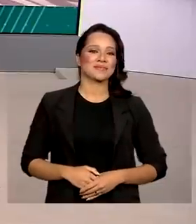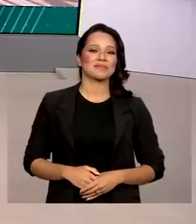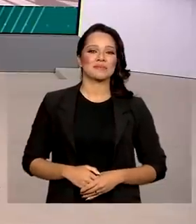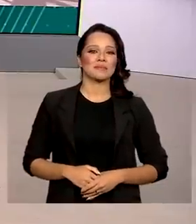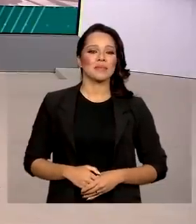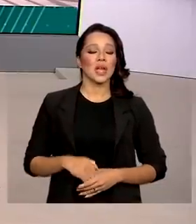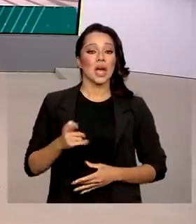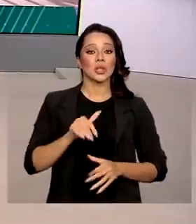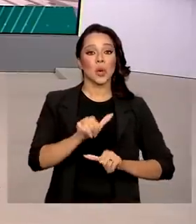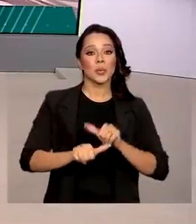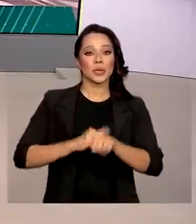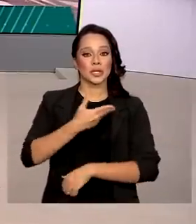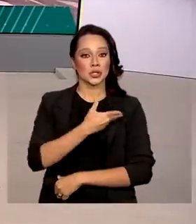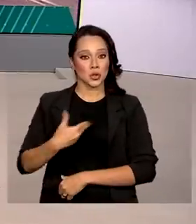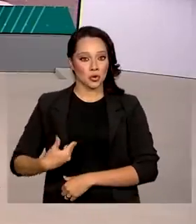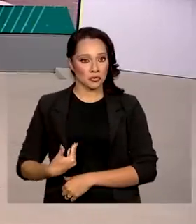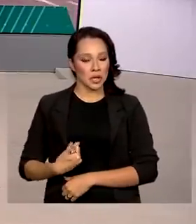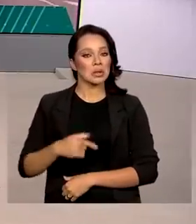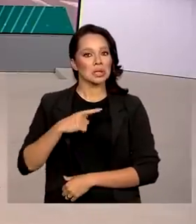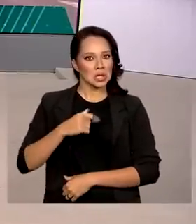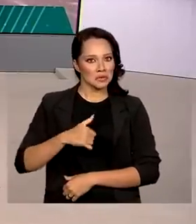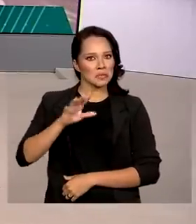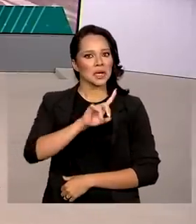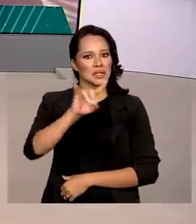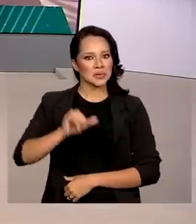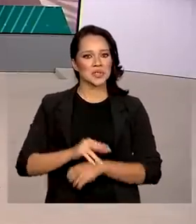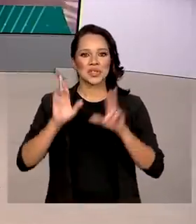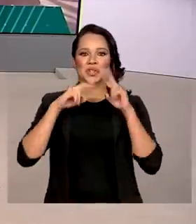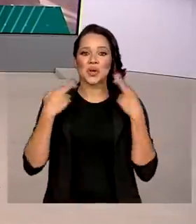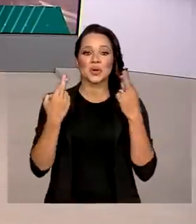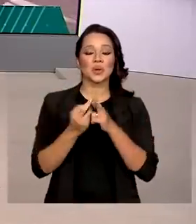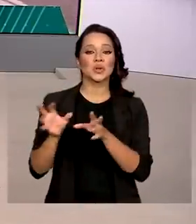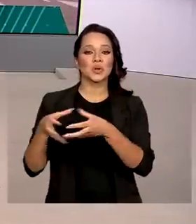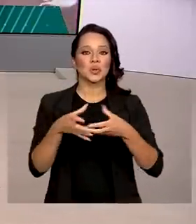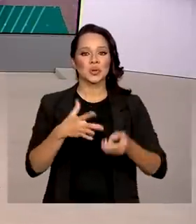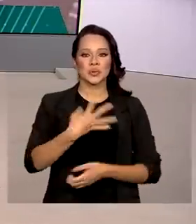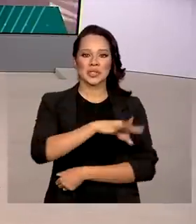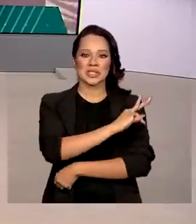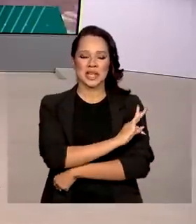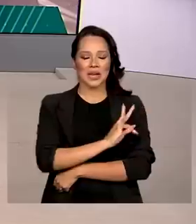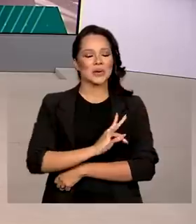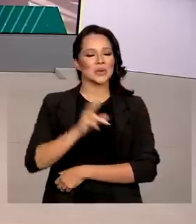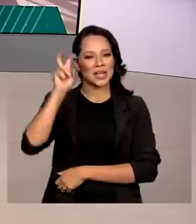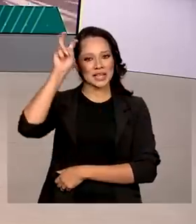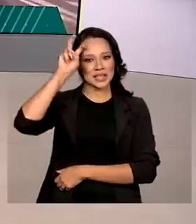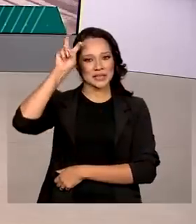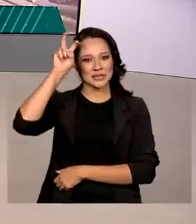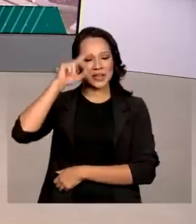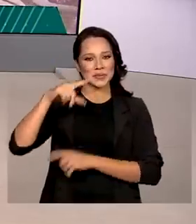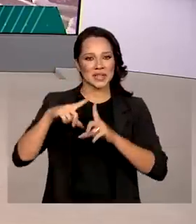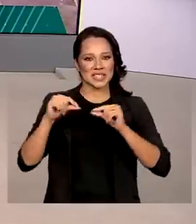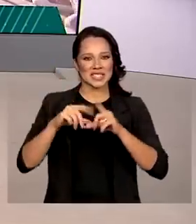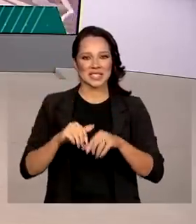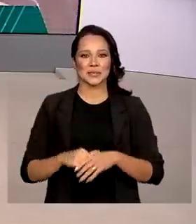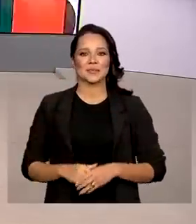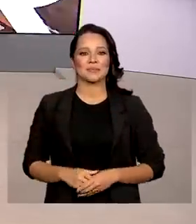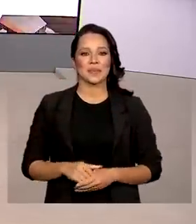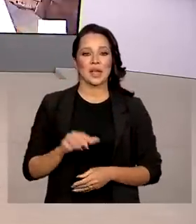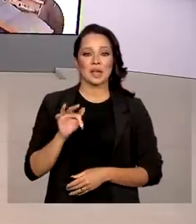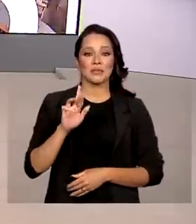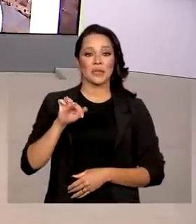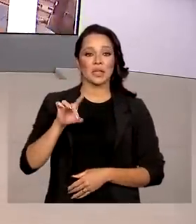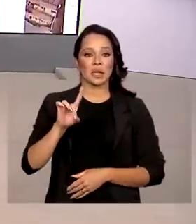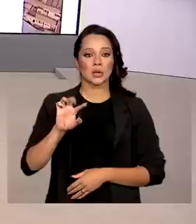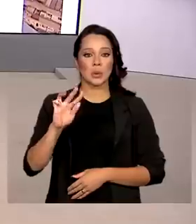A transição de governo teve mais um dia de reuniões dos grupos técnicos nesta quinta-feira em Brasília. Fernando